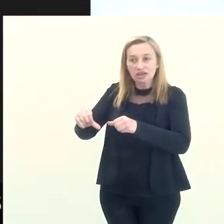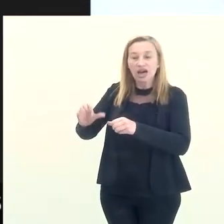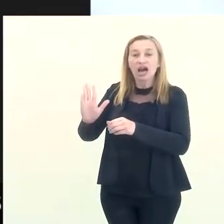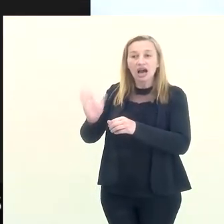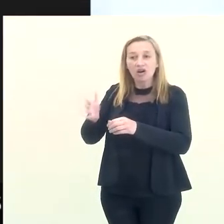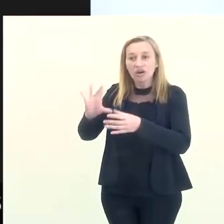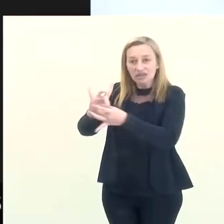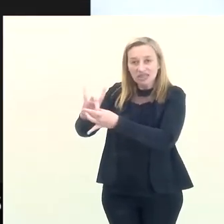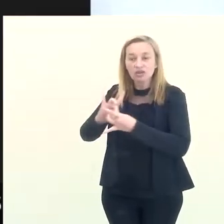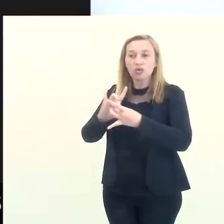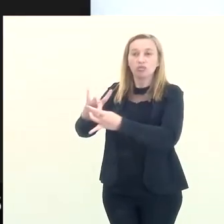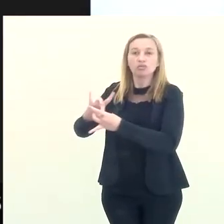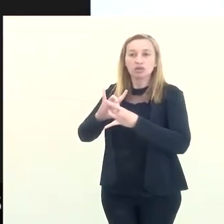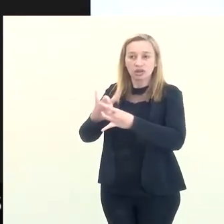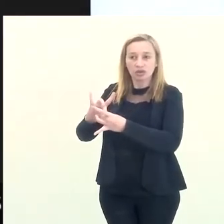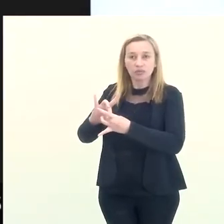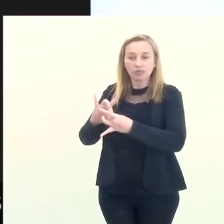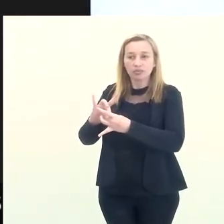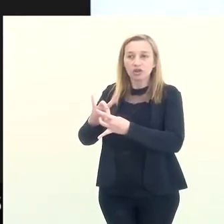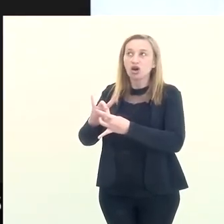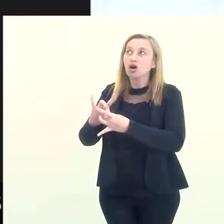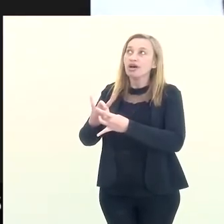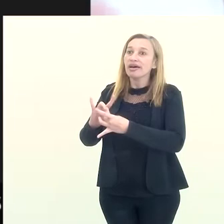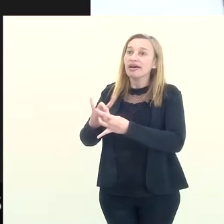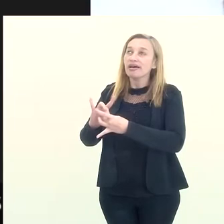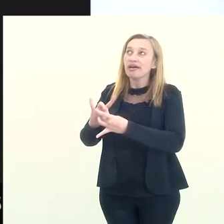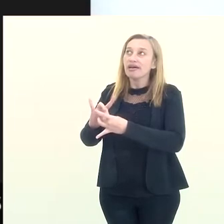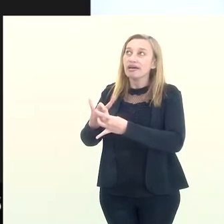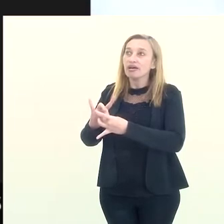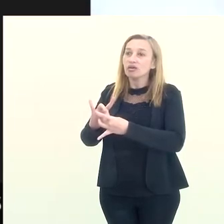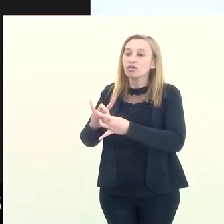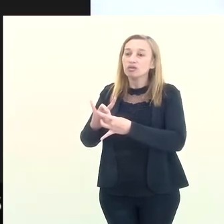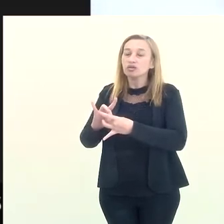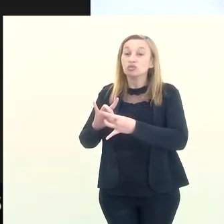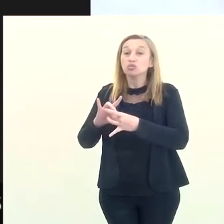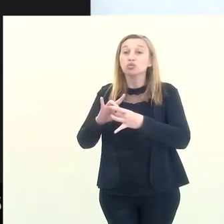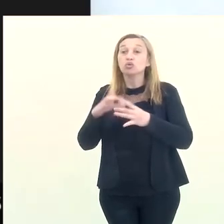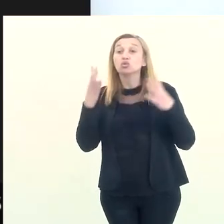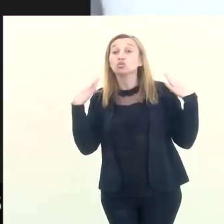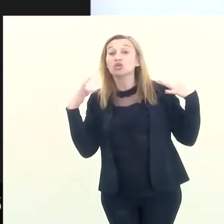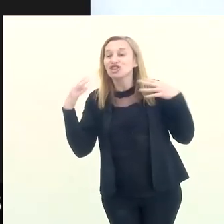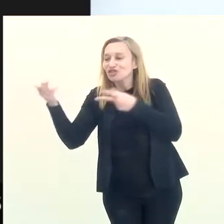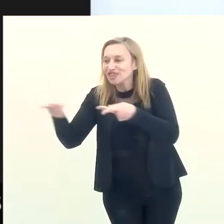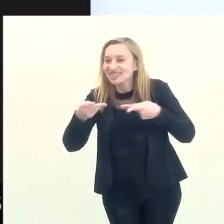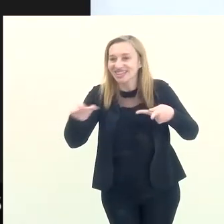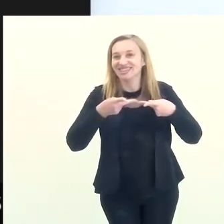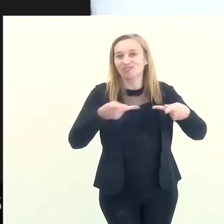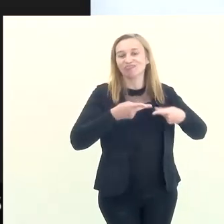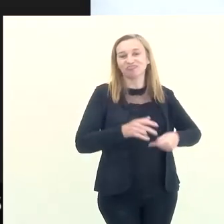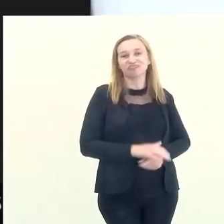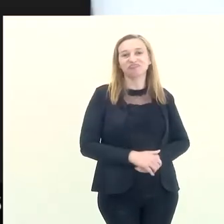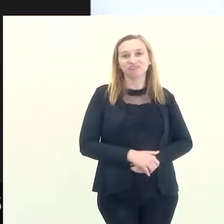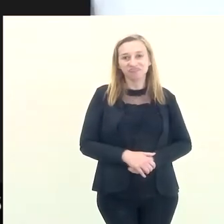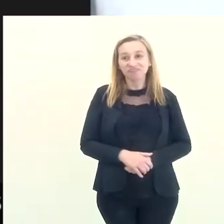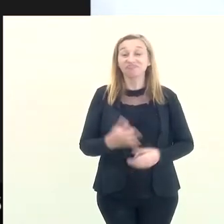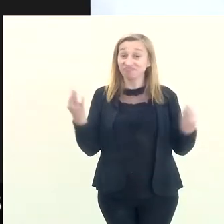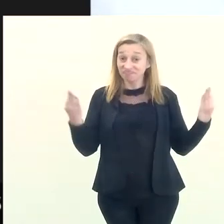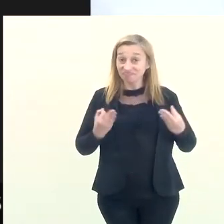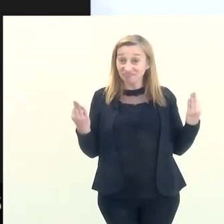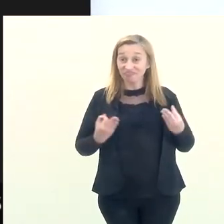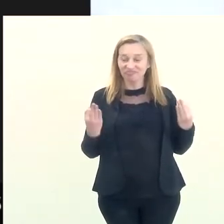municipal vai conviver em harmonia com um equipamento turístico, com a visitação,